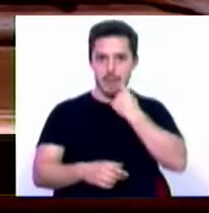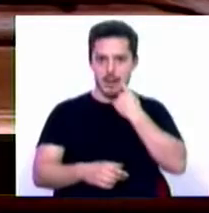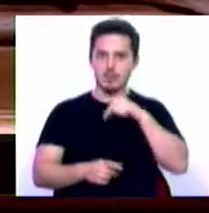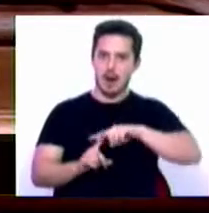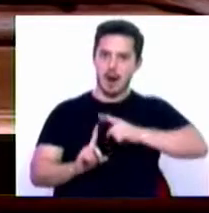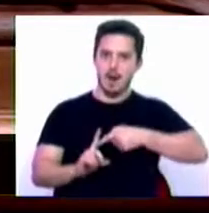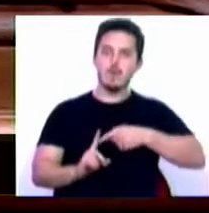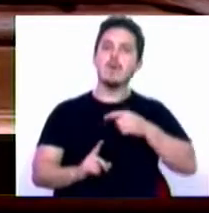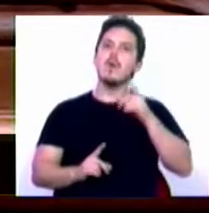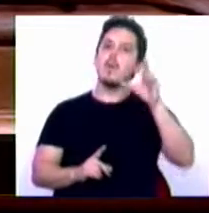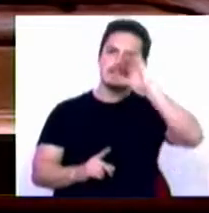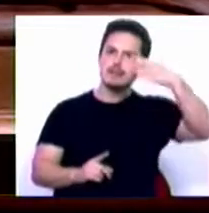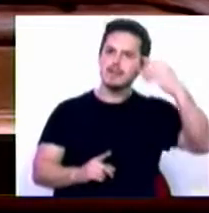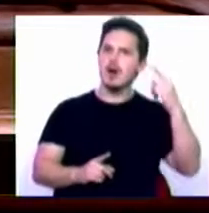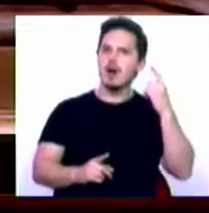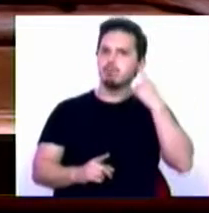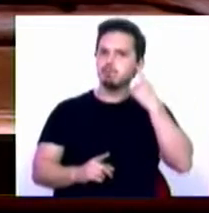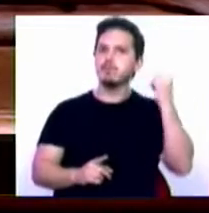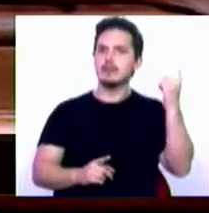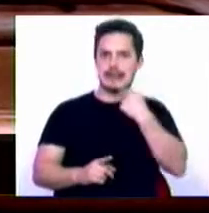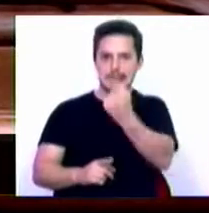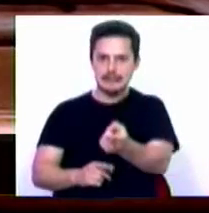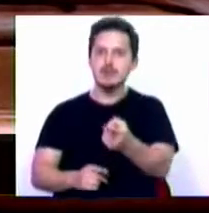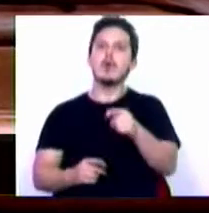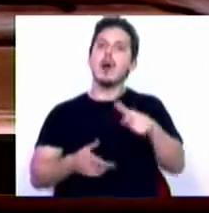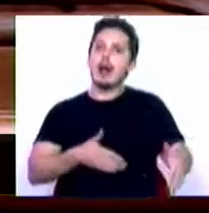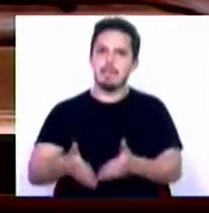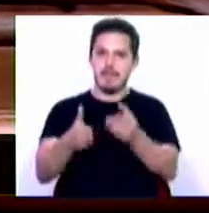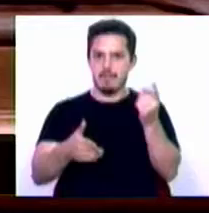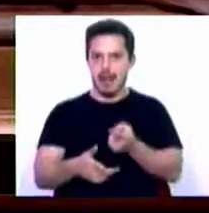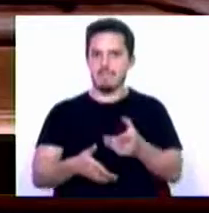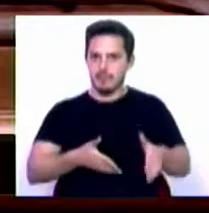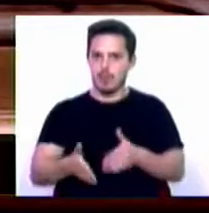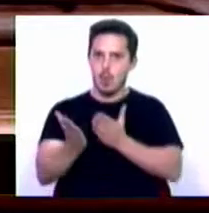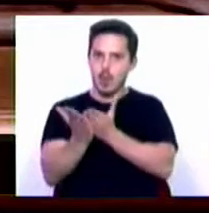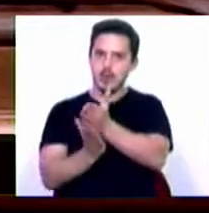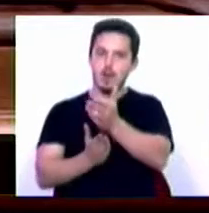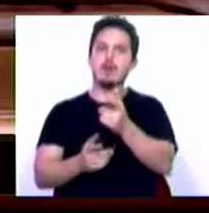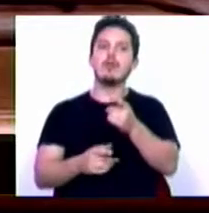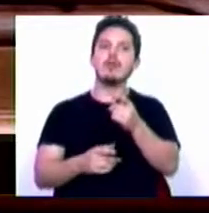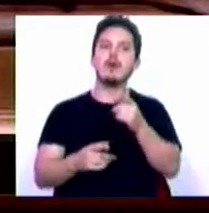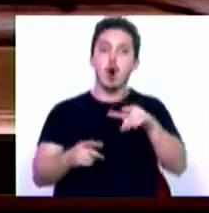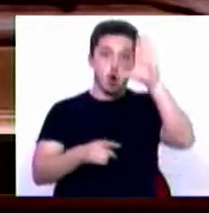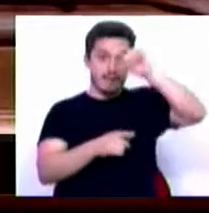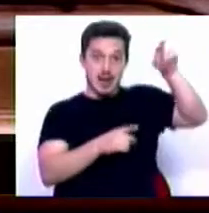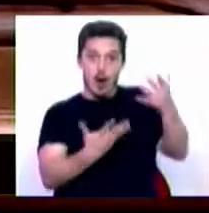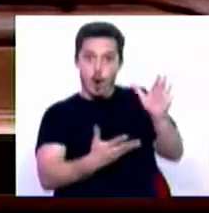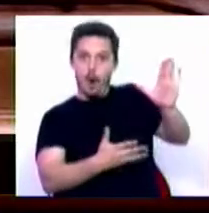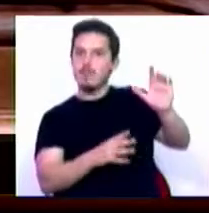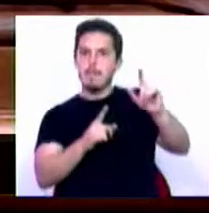pudemos ouvir o Primeiro Ministro referir que este é um percurso que tem de prosseguir para além do mandato deste Governo,